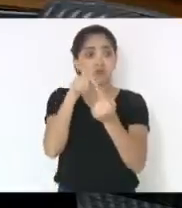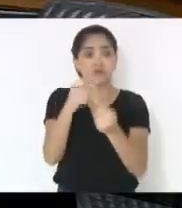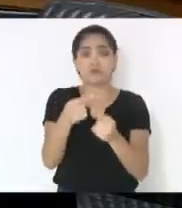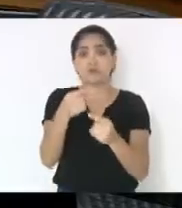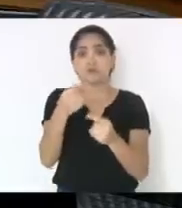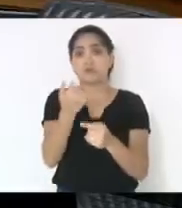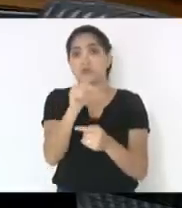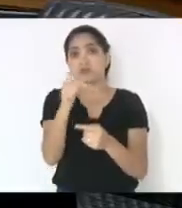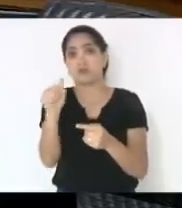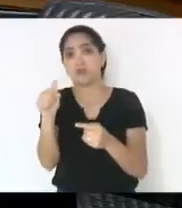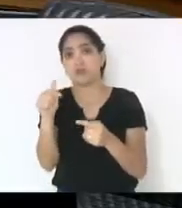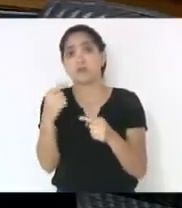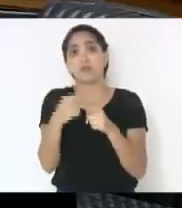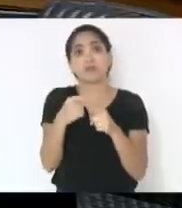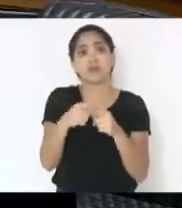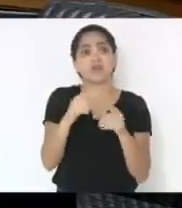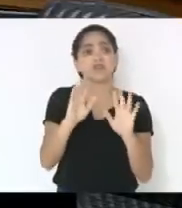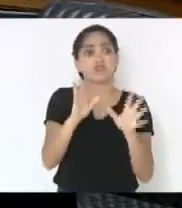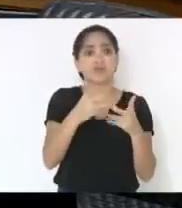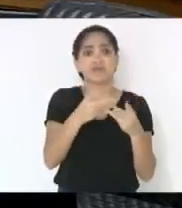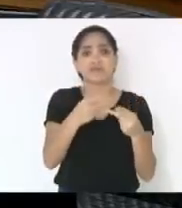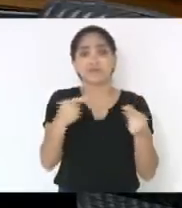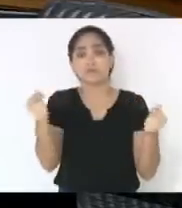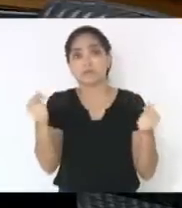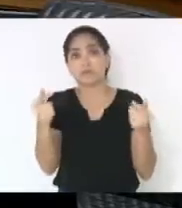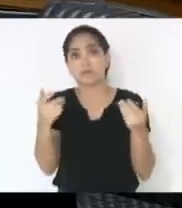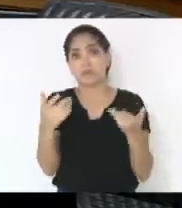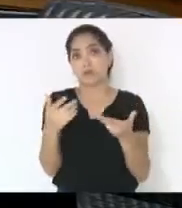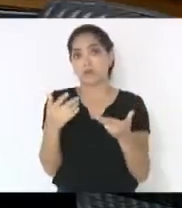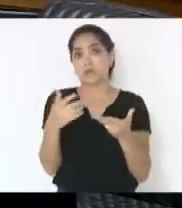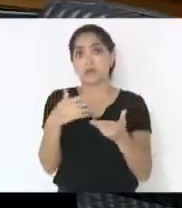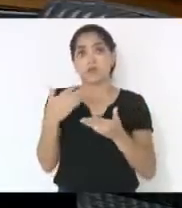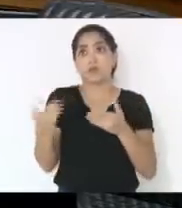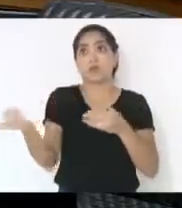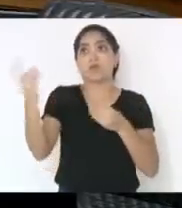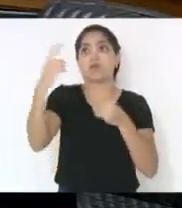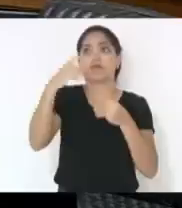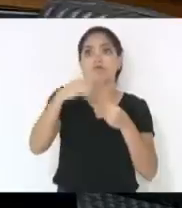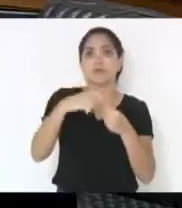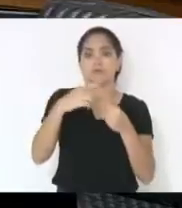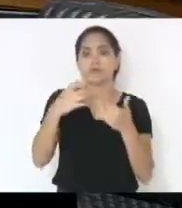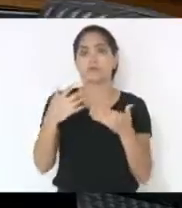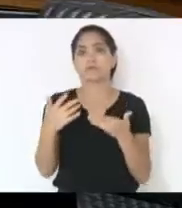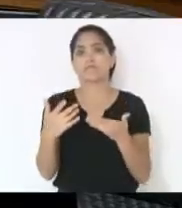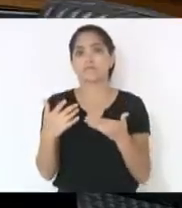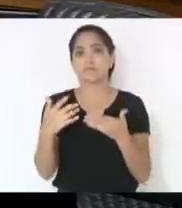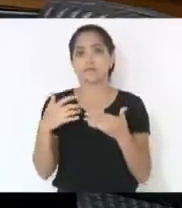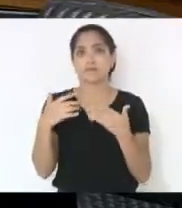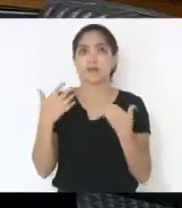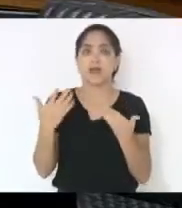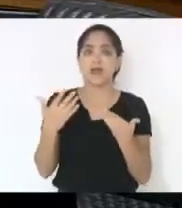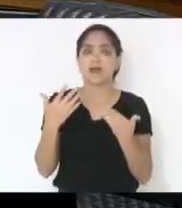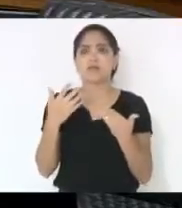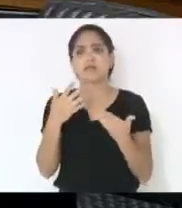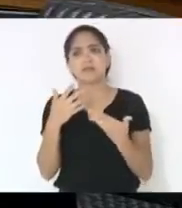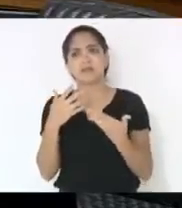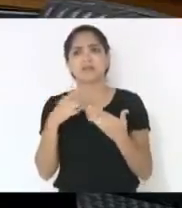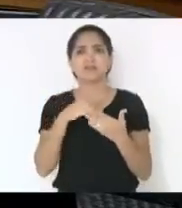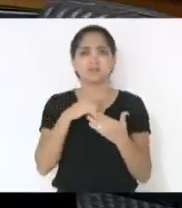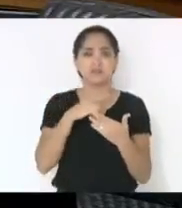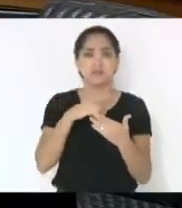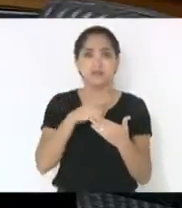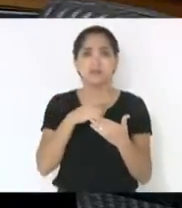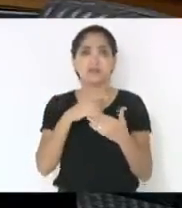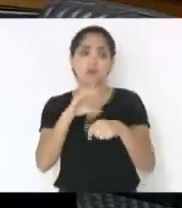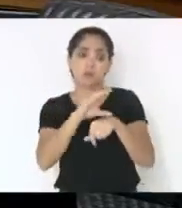Porque o efeito de ela já se deu e aí não tem como voltar atrás. Bom, se pode dizer, ah, mas tem, a